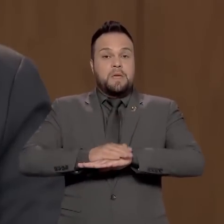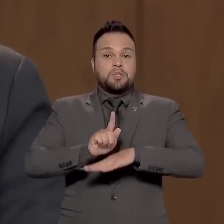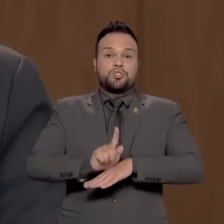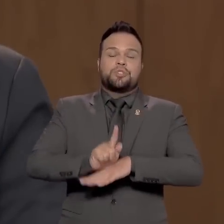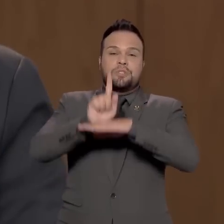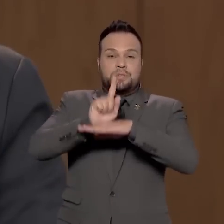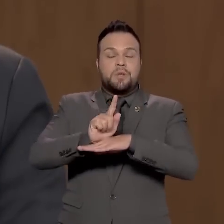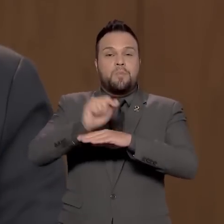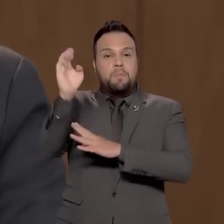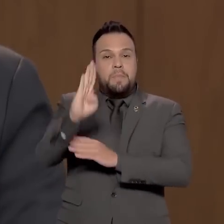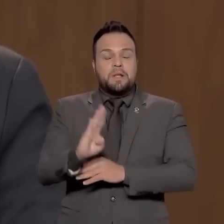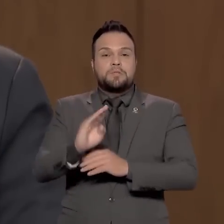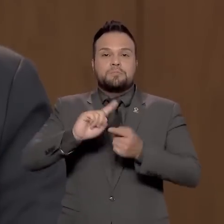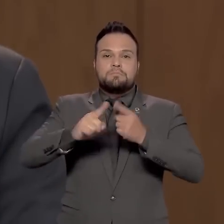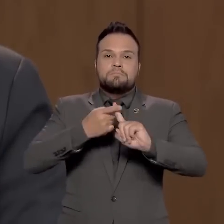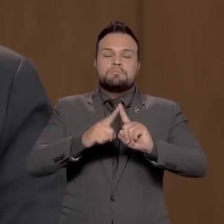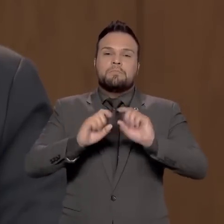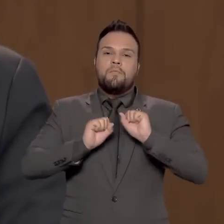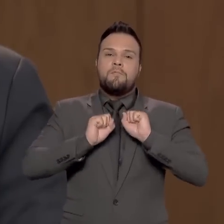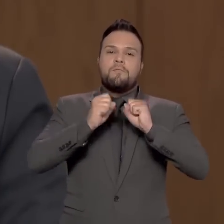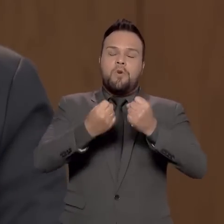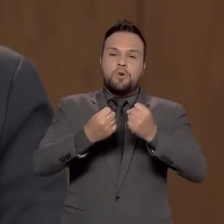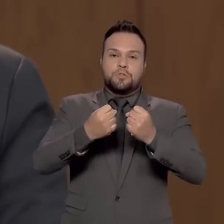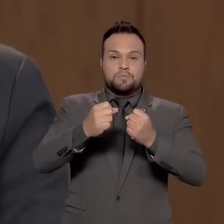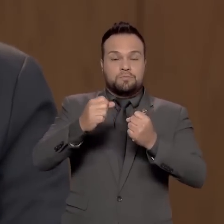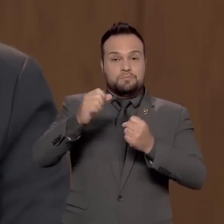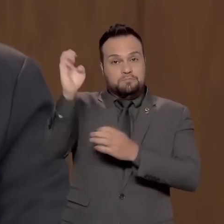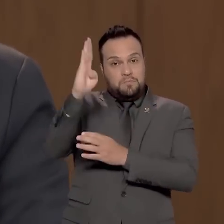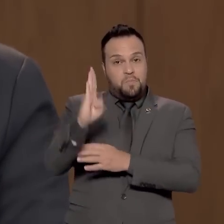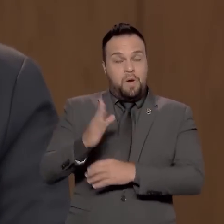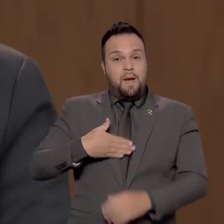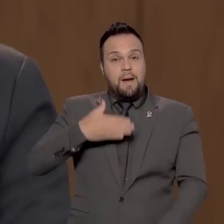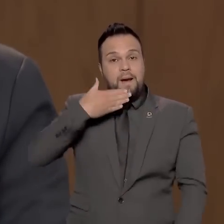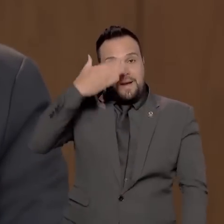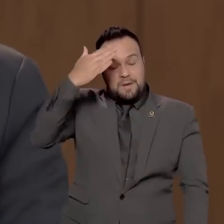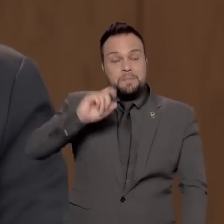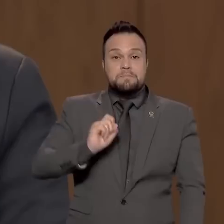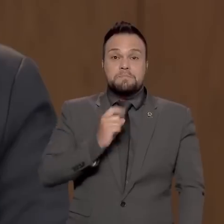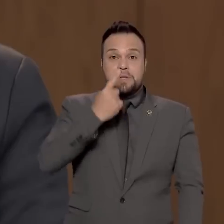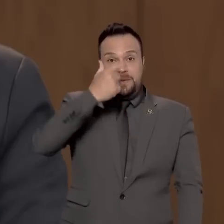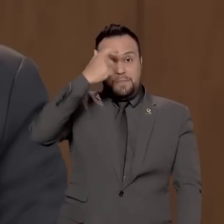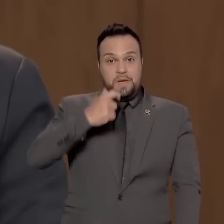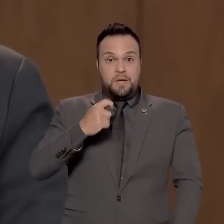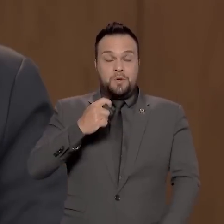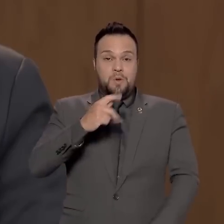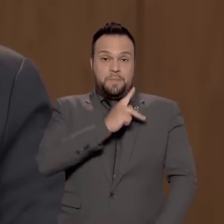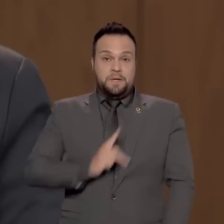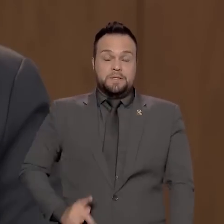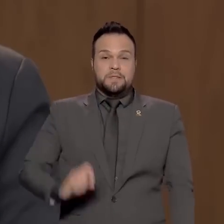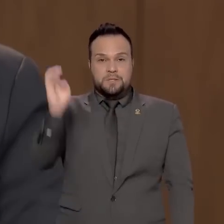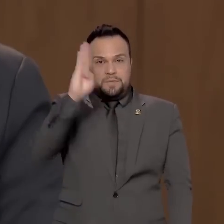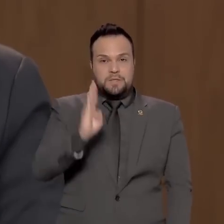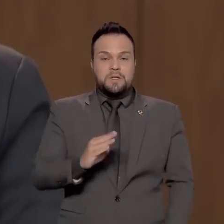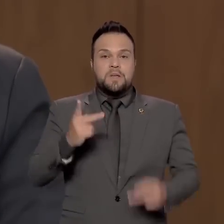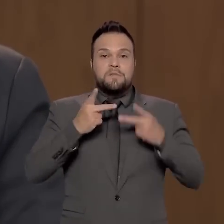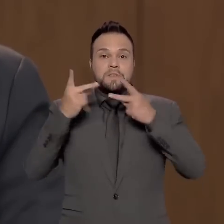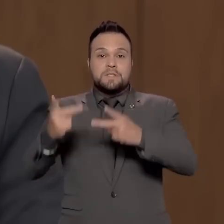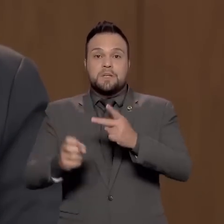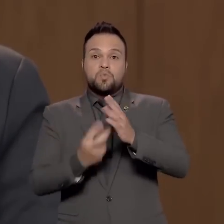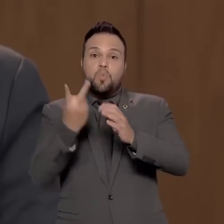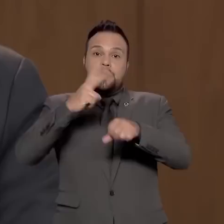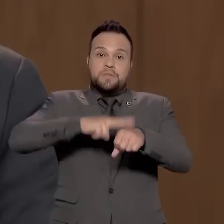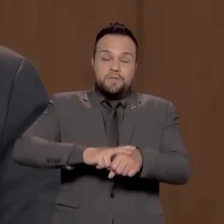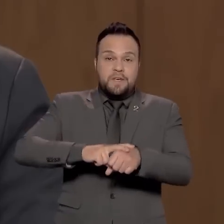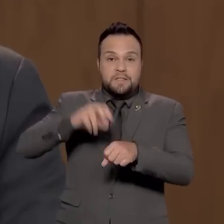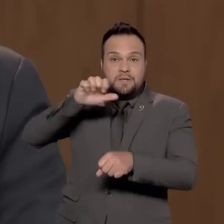o Brasil intensificou suas relações com o mundo árabe. Fui o primeiro presidente brasileiro a visitar duas vezes, no mesmo